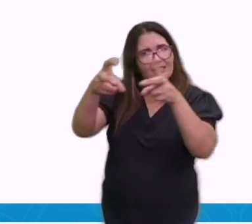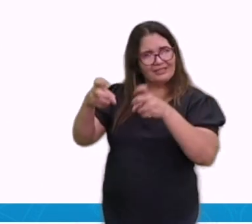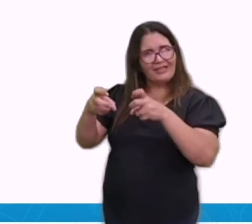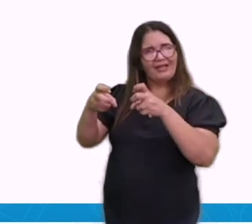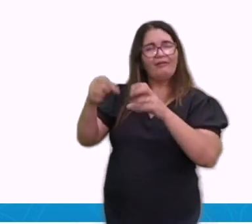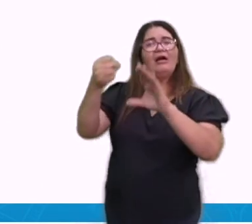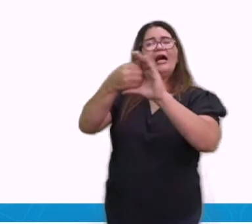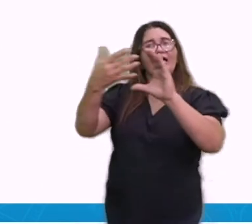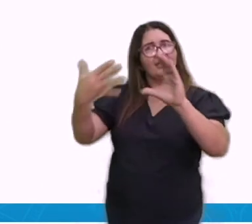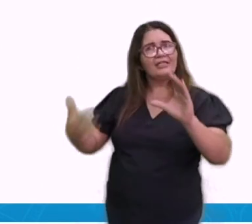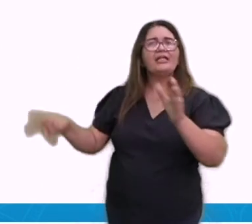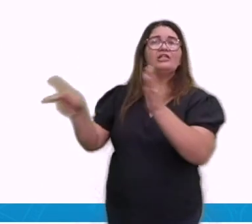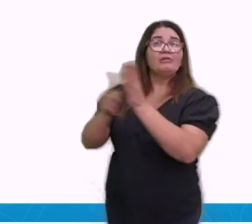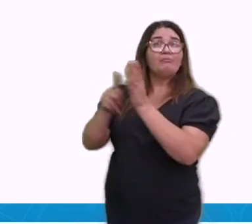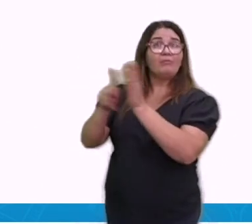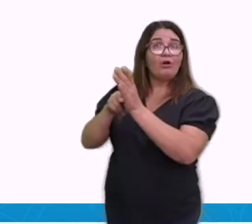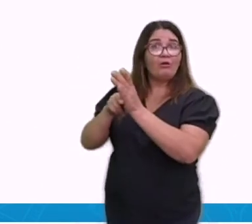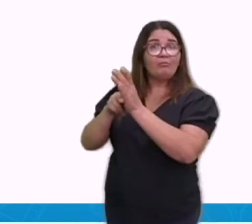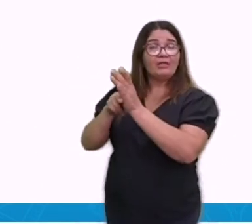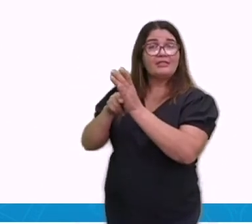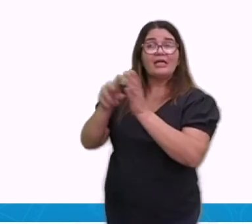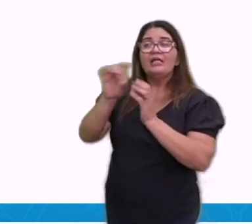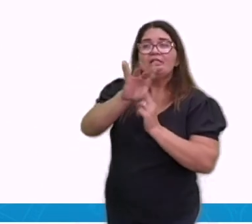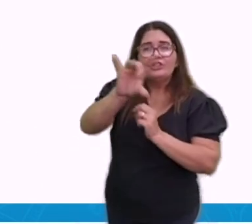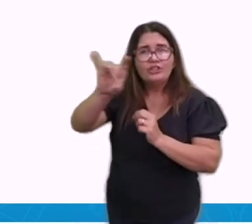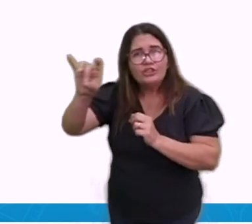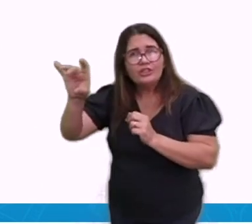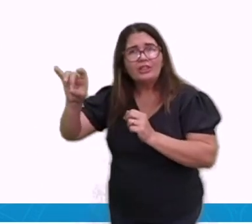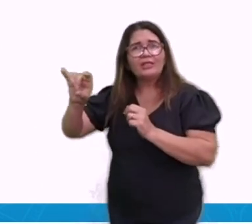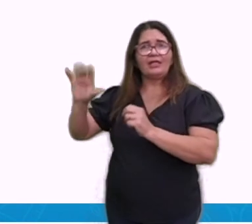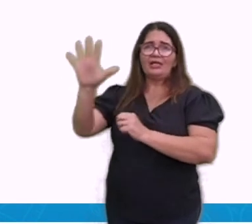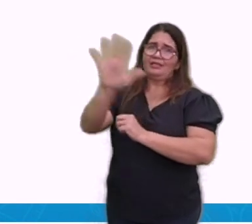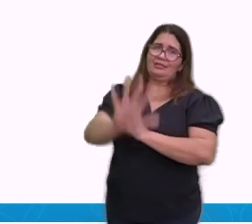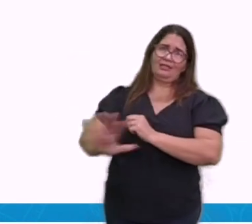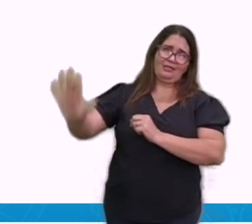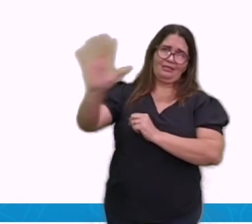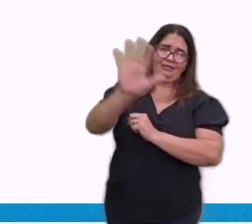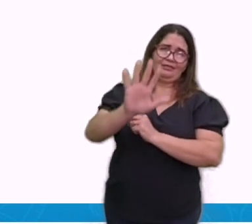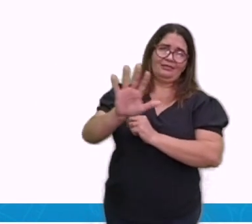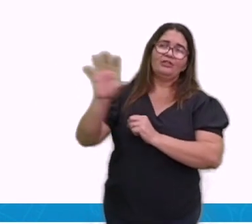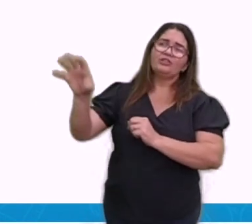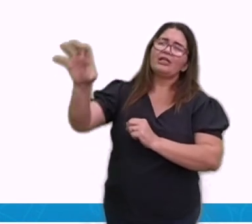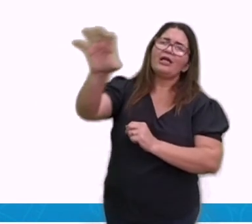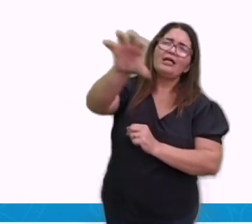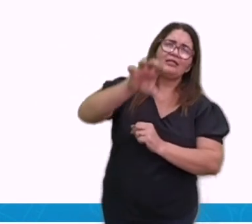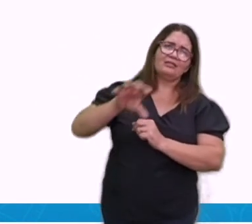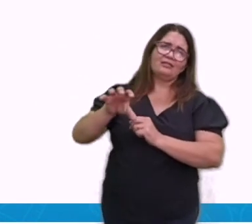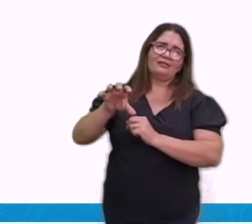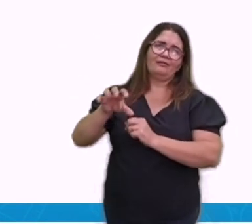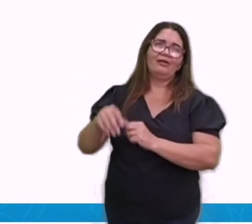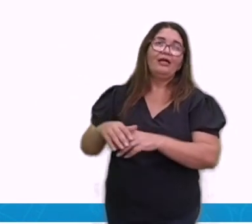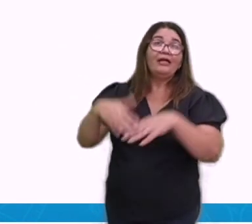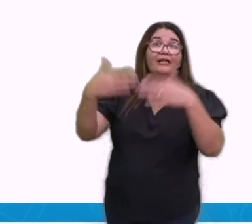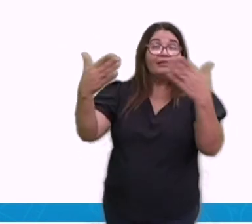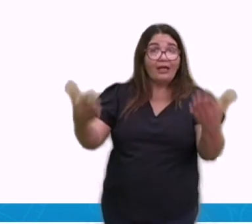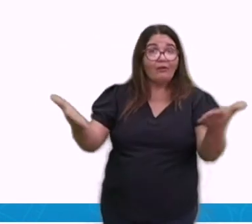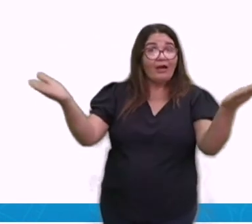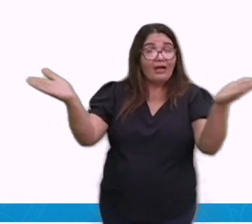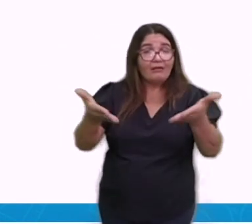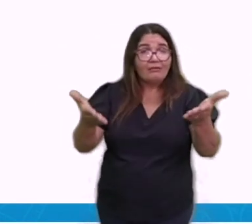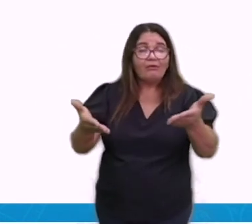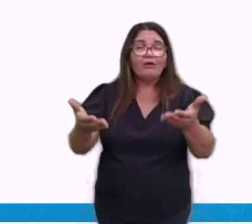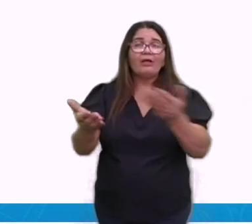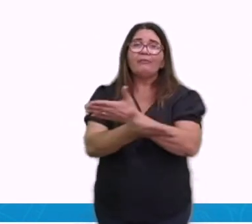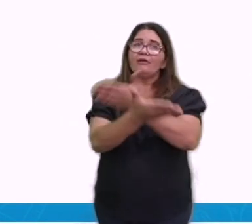característica própria, que aglomera ali, que junta aquela região, né? E aí, eu vou deixar para a atividade